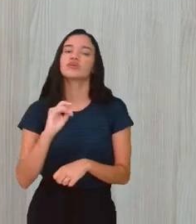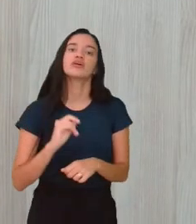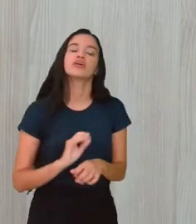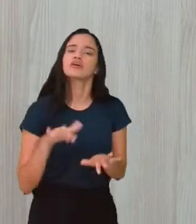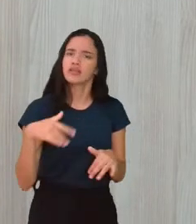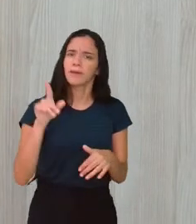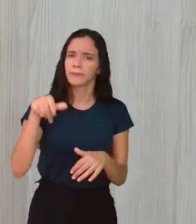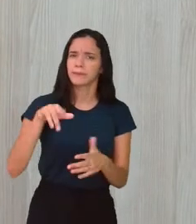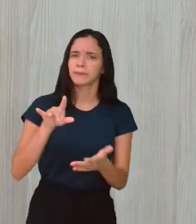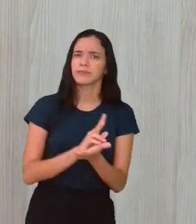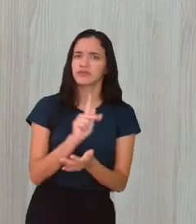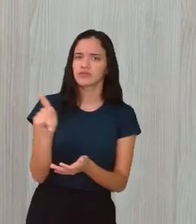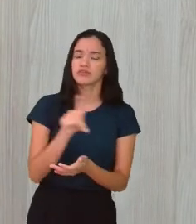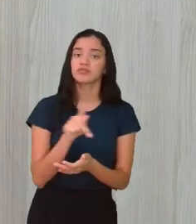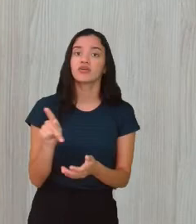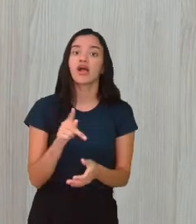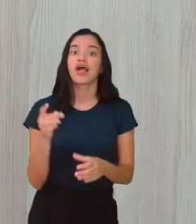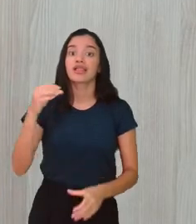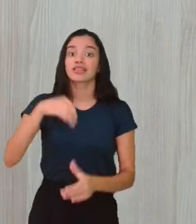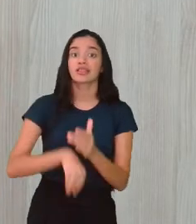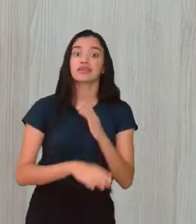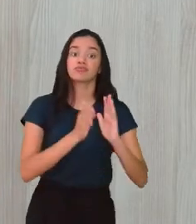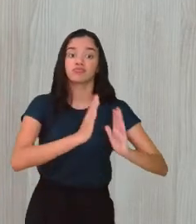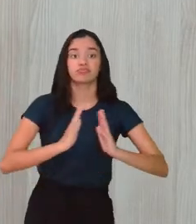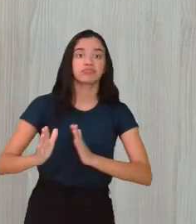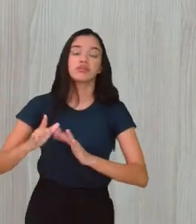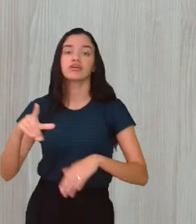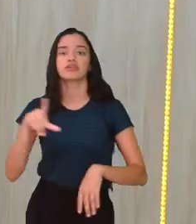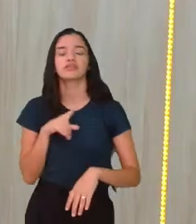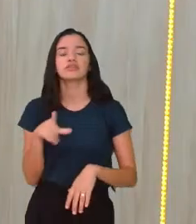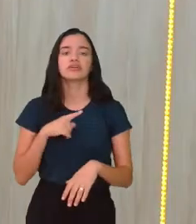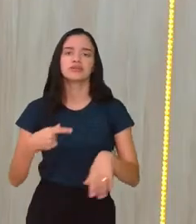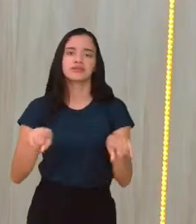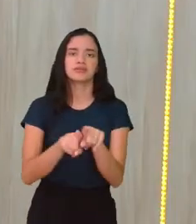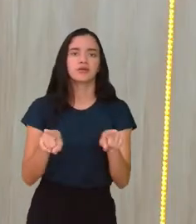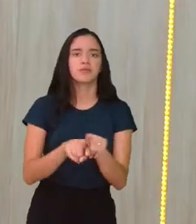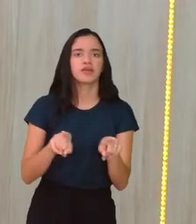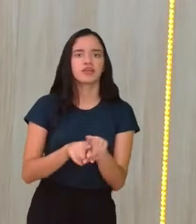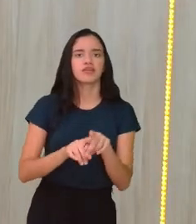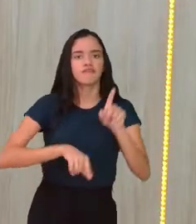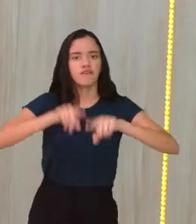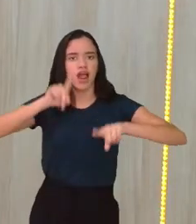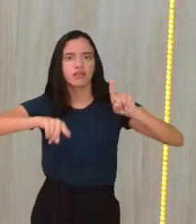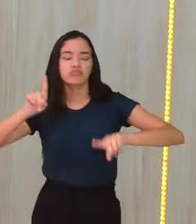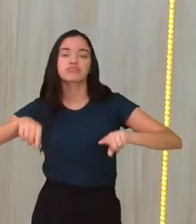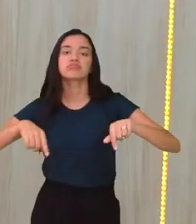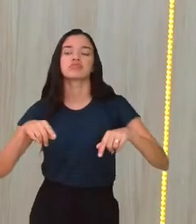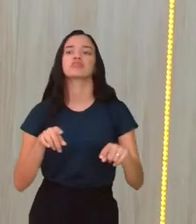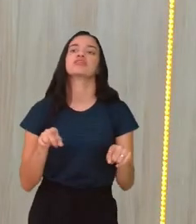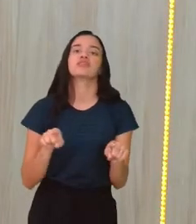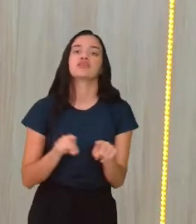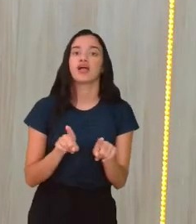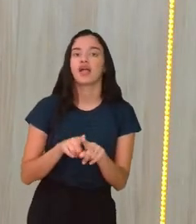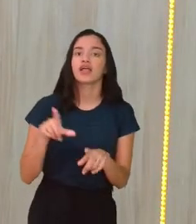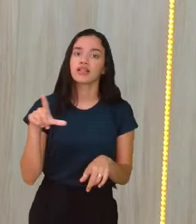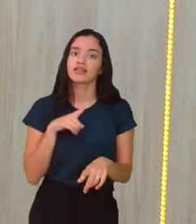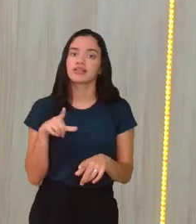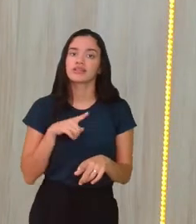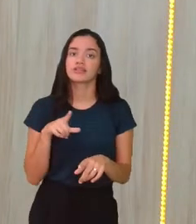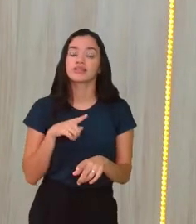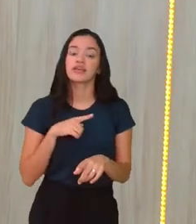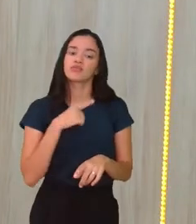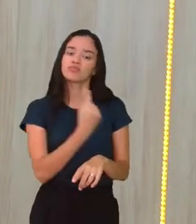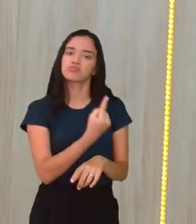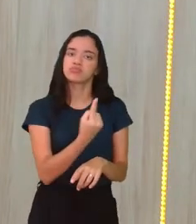isso, professor? Exatamente. Dentro das modalidades, existem também essa variedade. No badminton, por exemplo, existe a modalidade